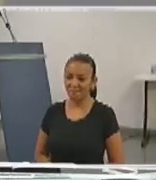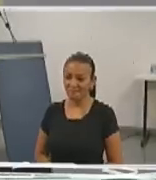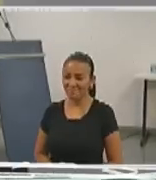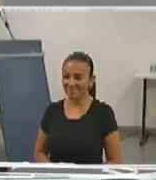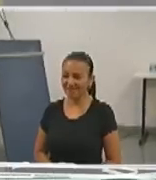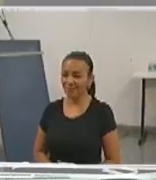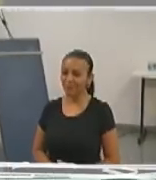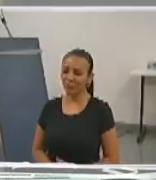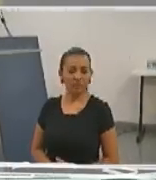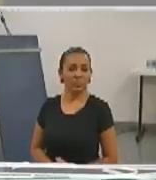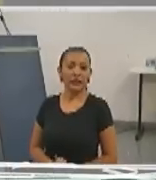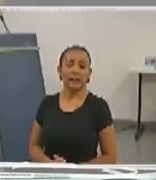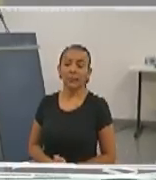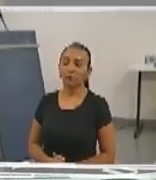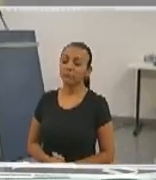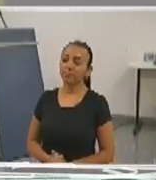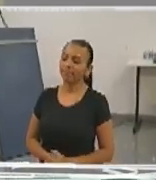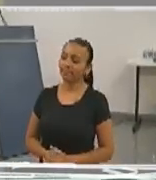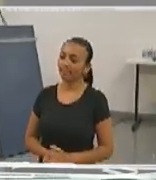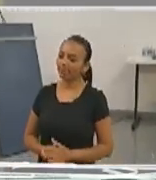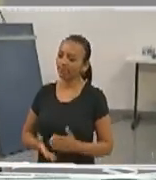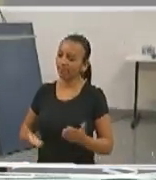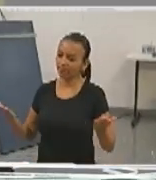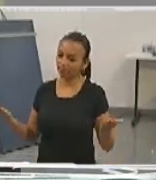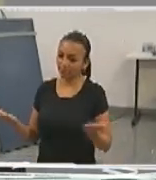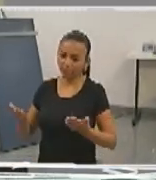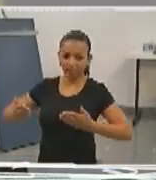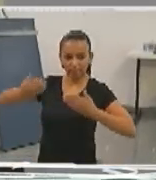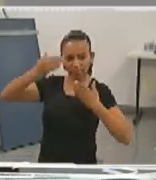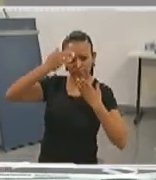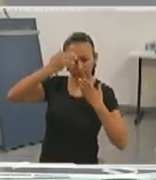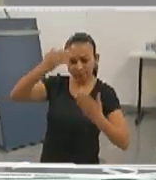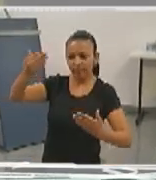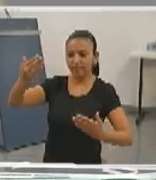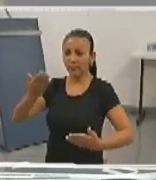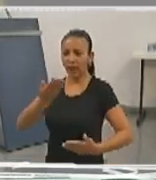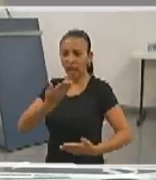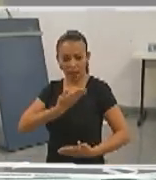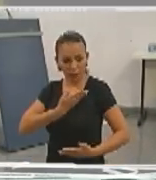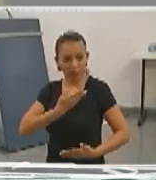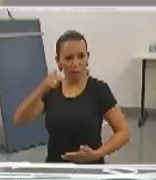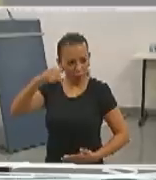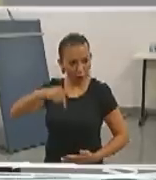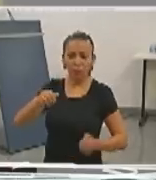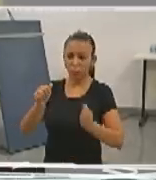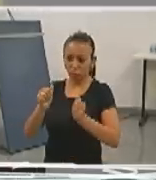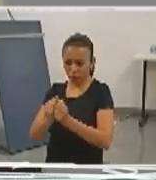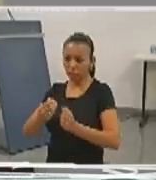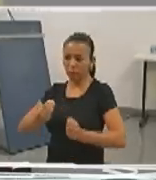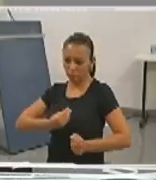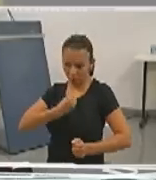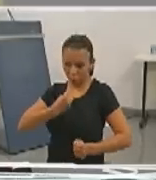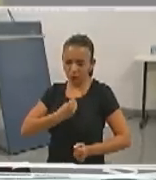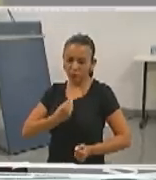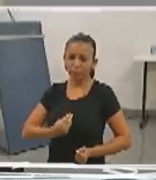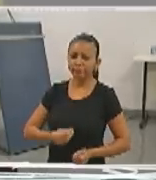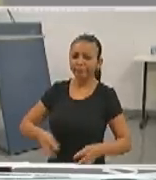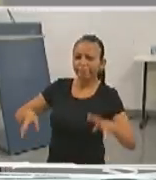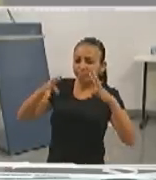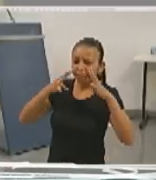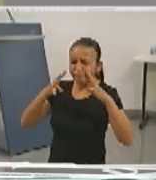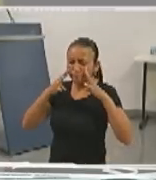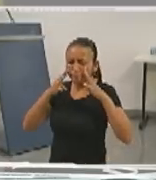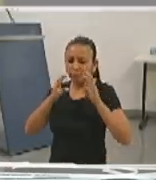Bom, tenho que reiterar meus agradecimentos a todos os colegas que estiveram aqui presentes, ouvindo esse excelente debate